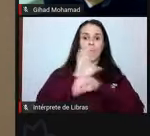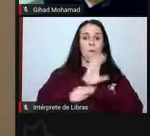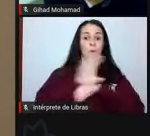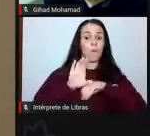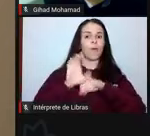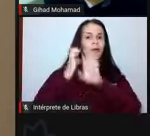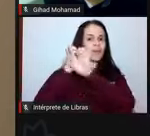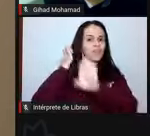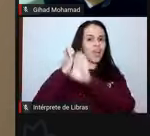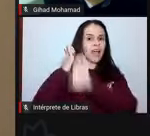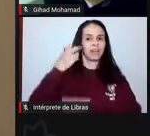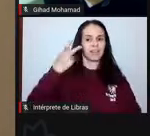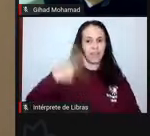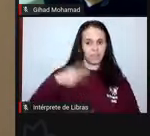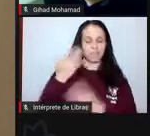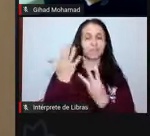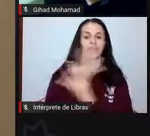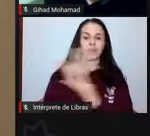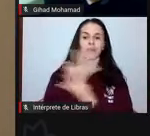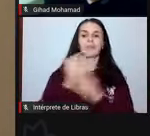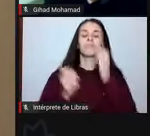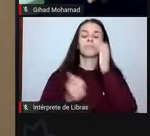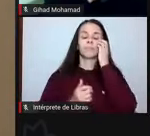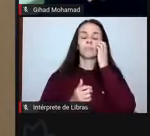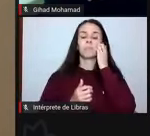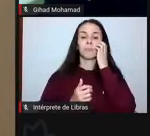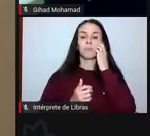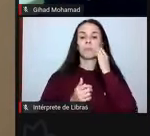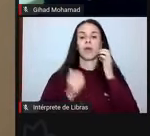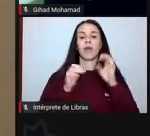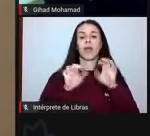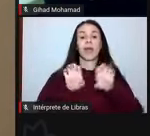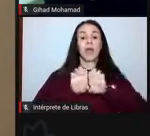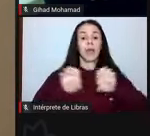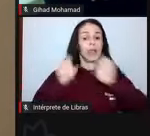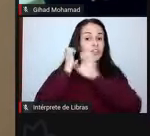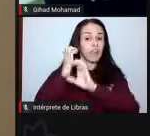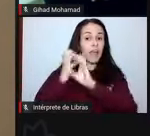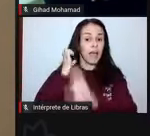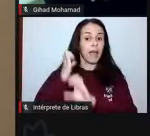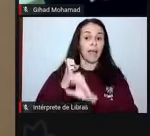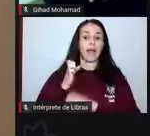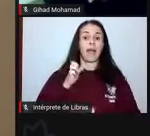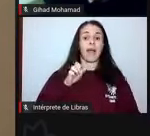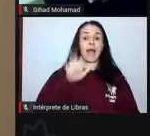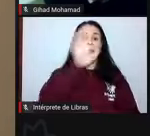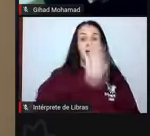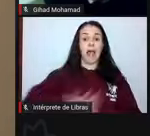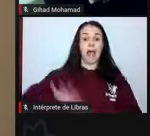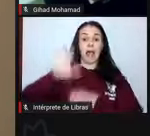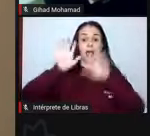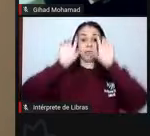aeroespacial e a